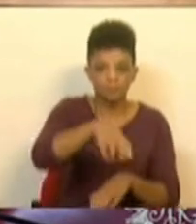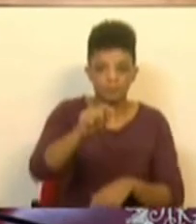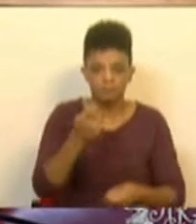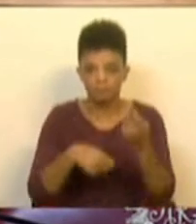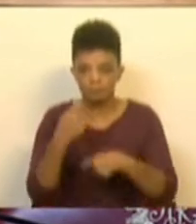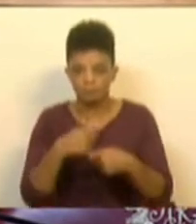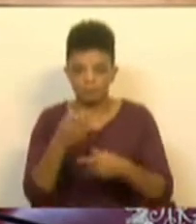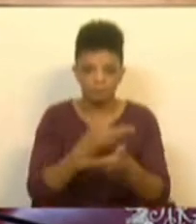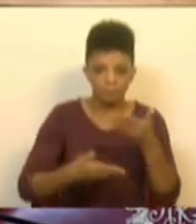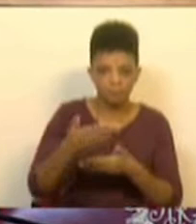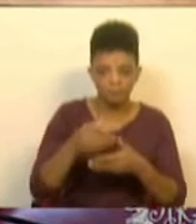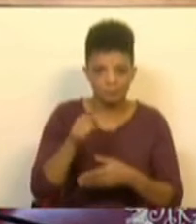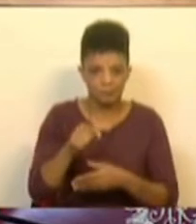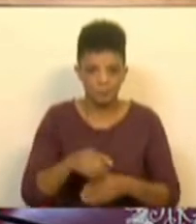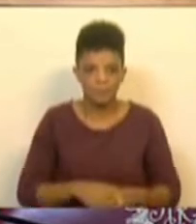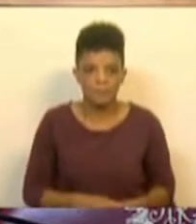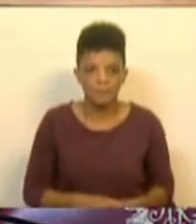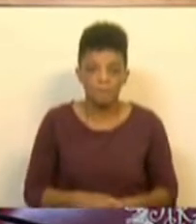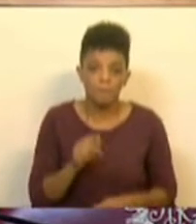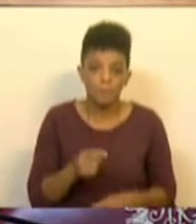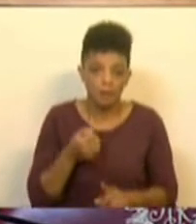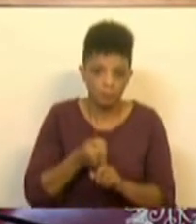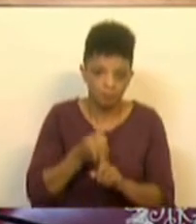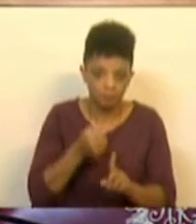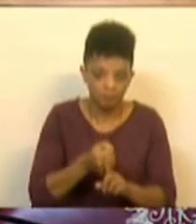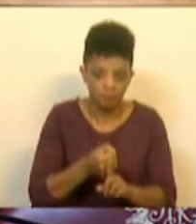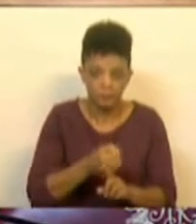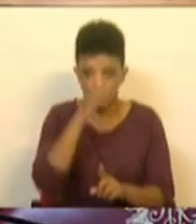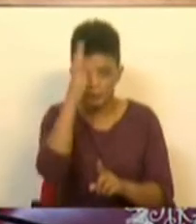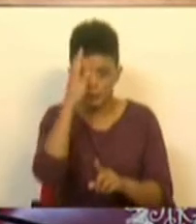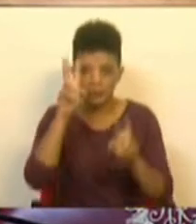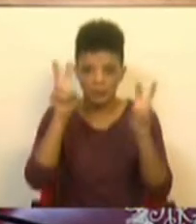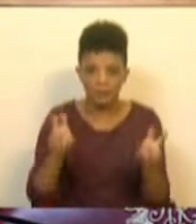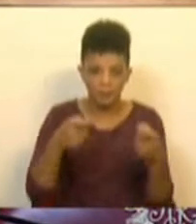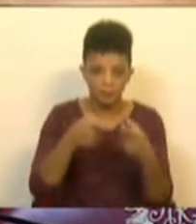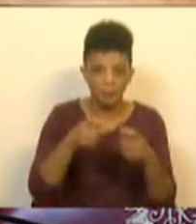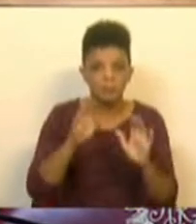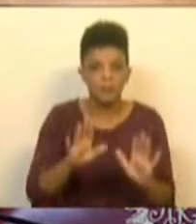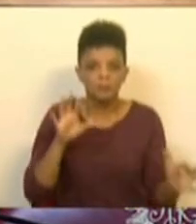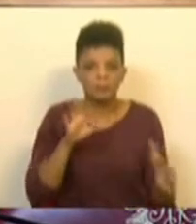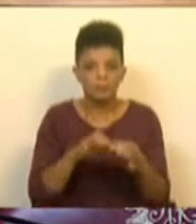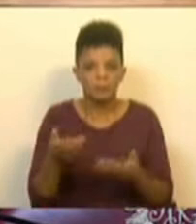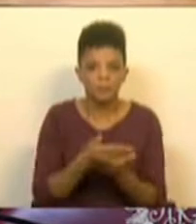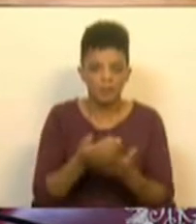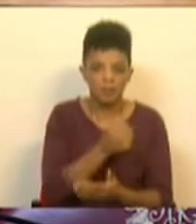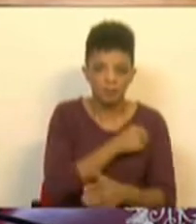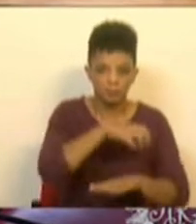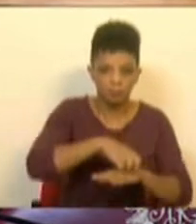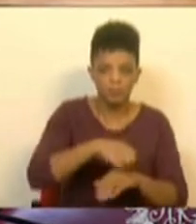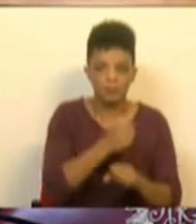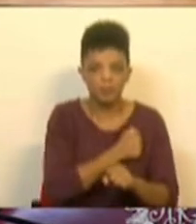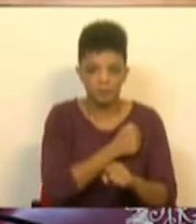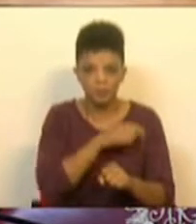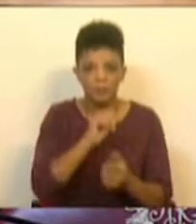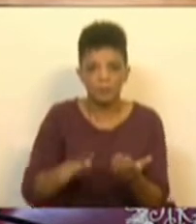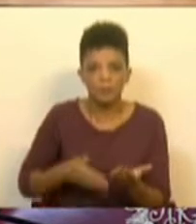transações imobiliárias em particular. E tempo de combater a fuga e evasão nesta matéria. Mas, no que diz respeito ao mercado imobiliário e à habitação,